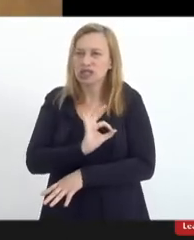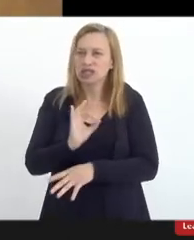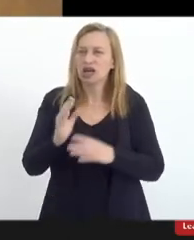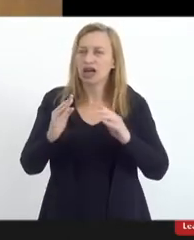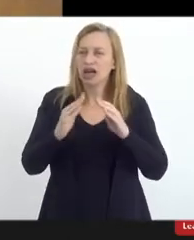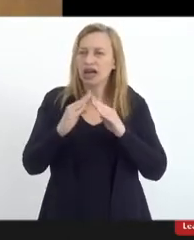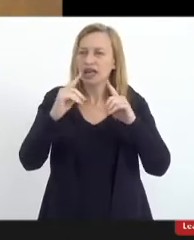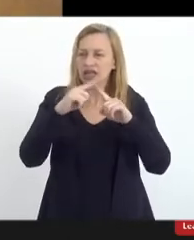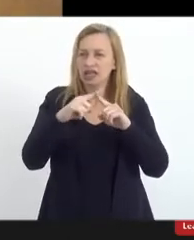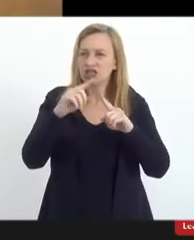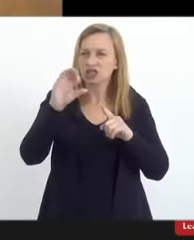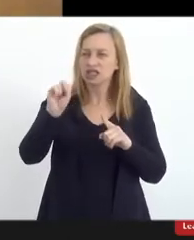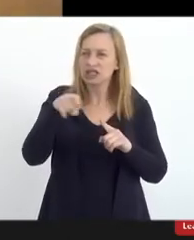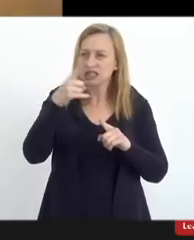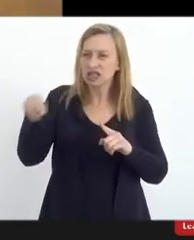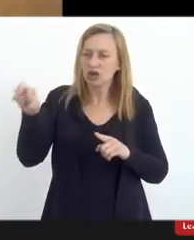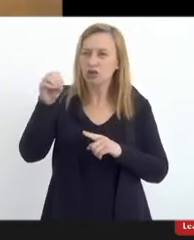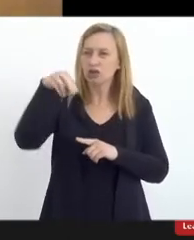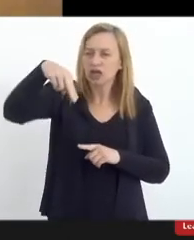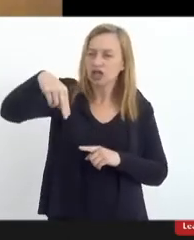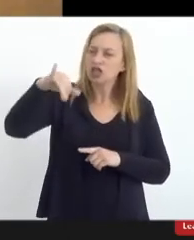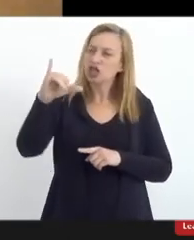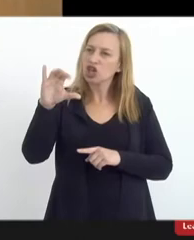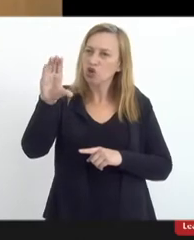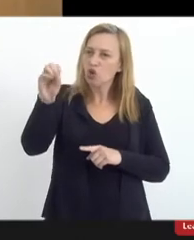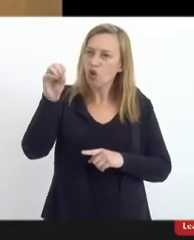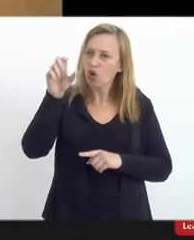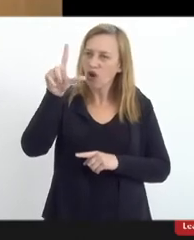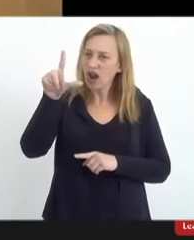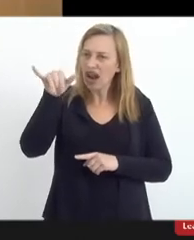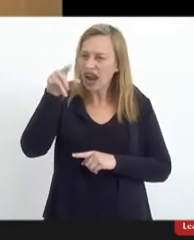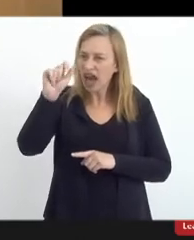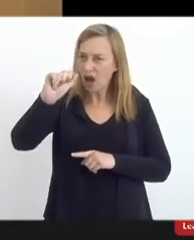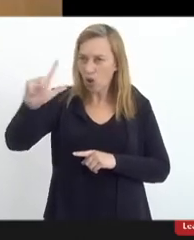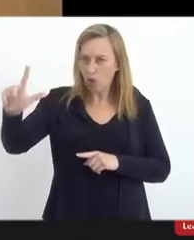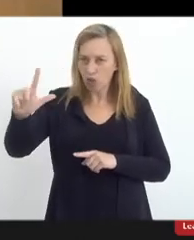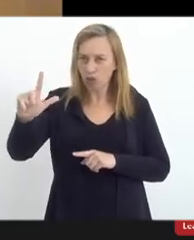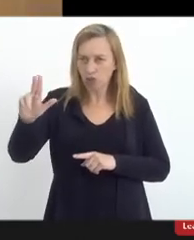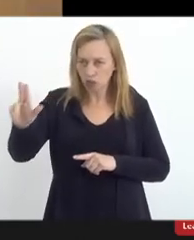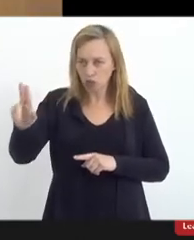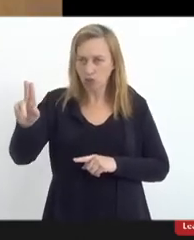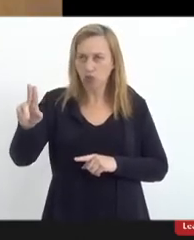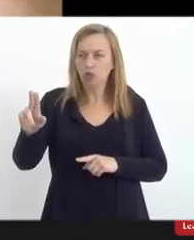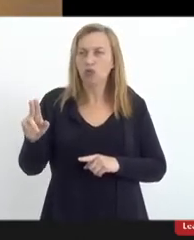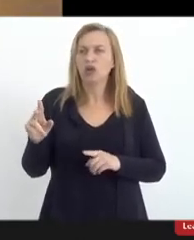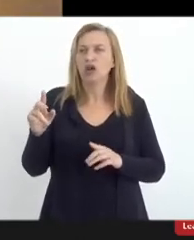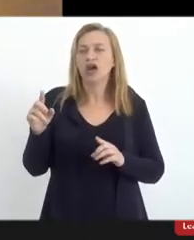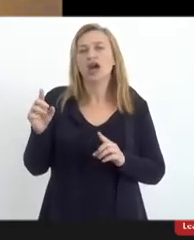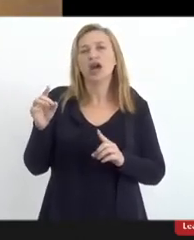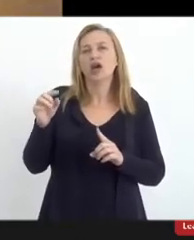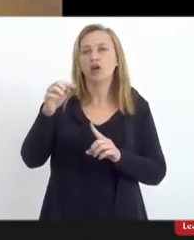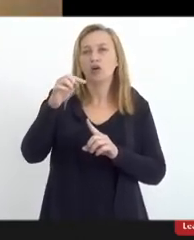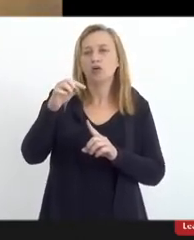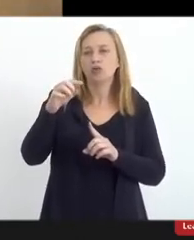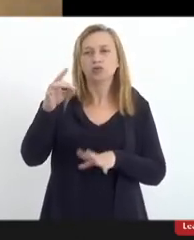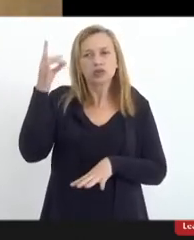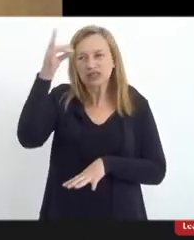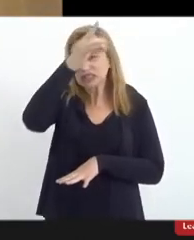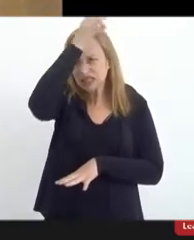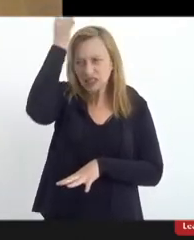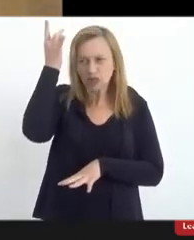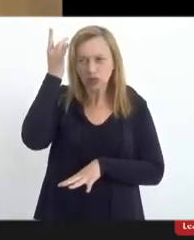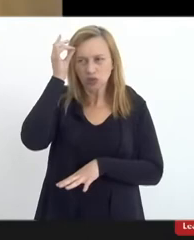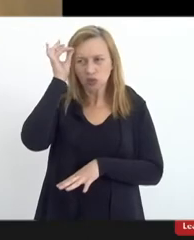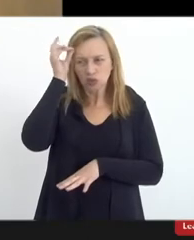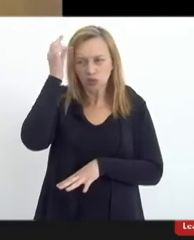Igreja de São Nicolau, São Nicolau de Bari, que é um santo comum da Igreja Católica e da Igreja